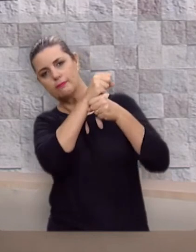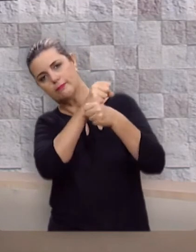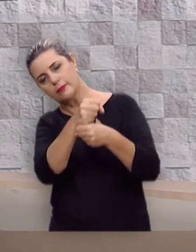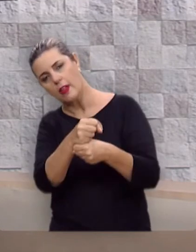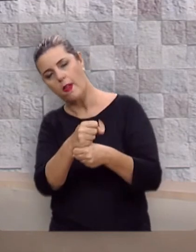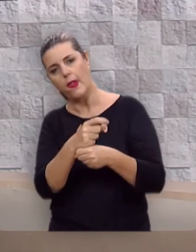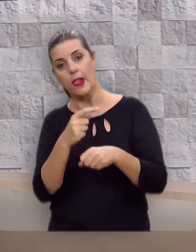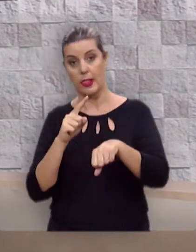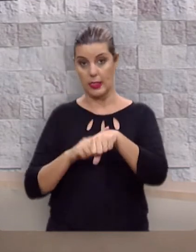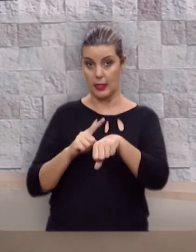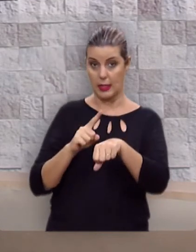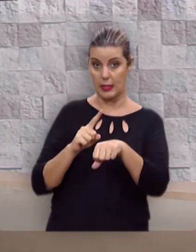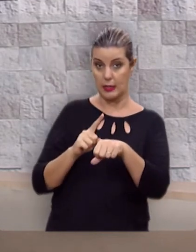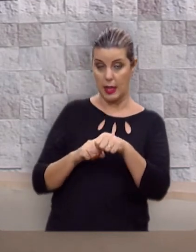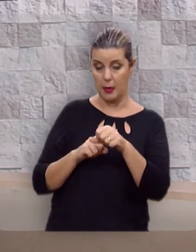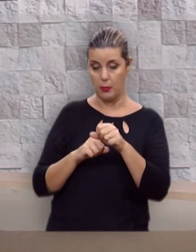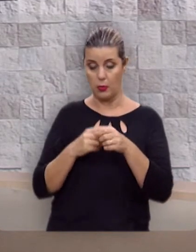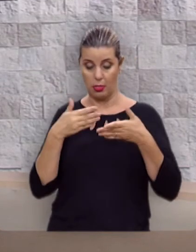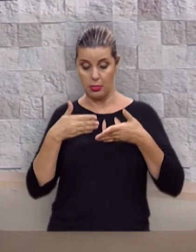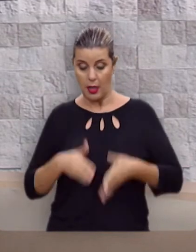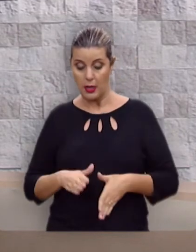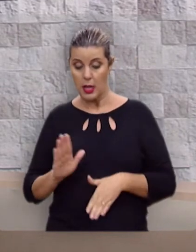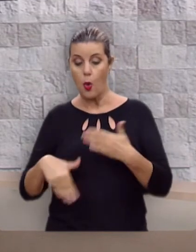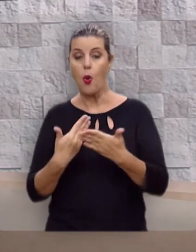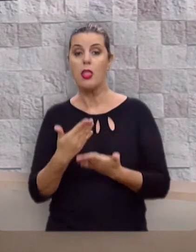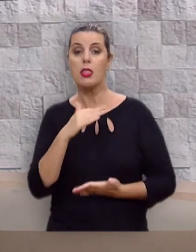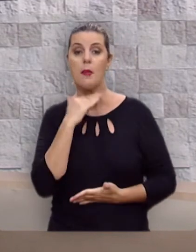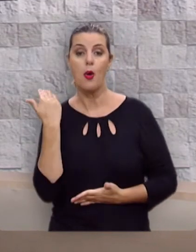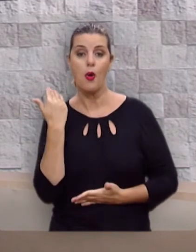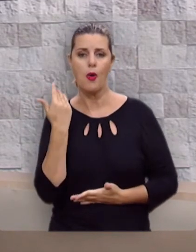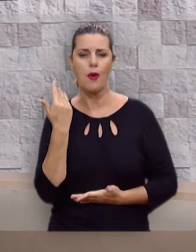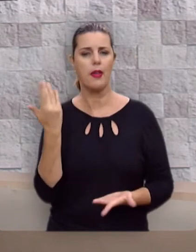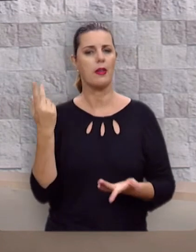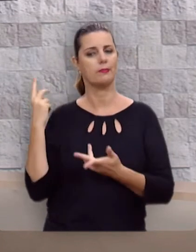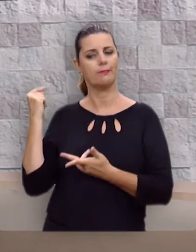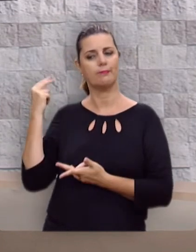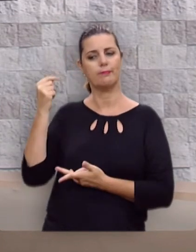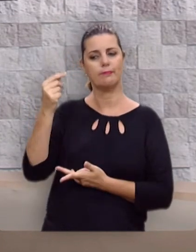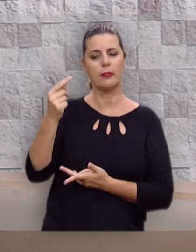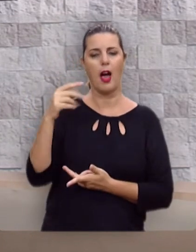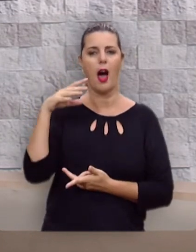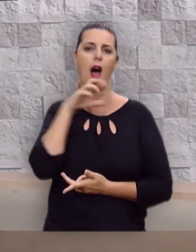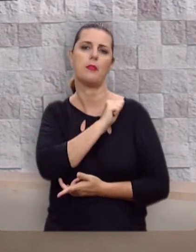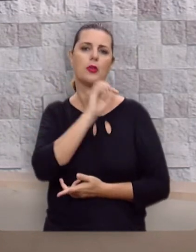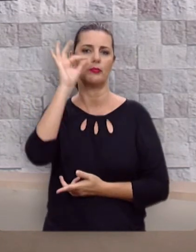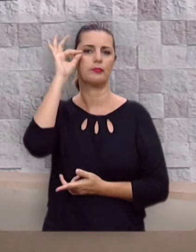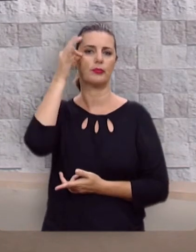esta jornada do berço à sepultura é uma jornada muito breve.